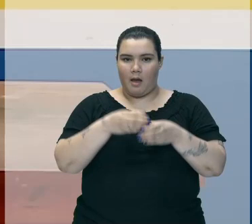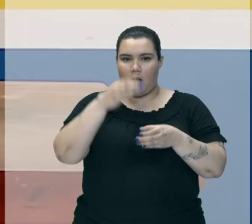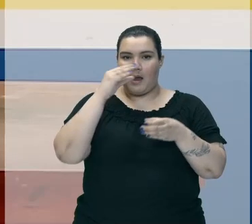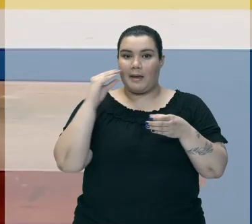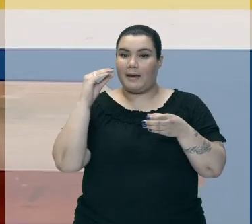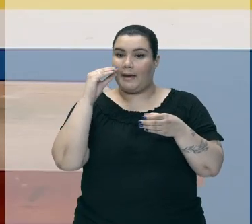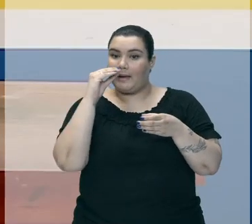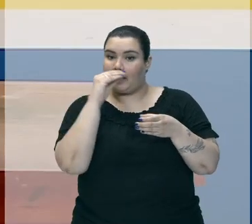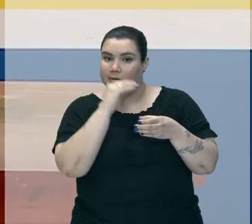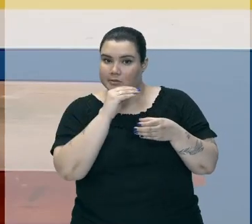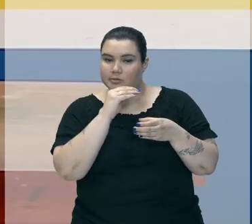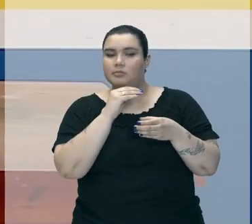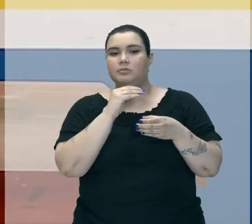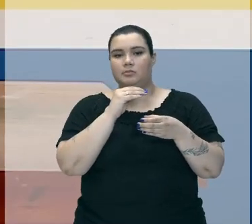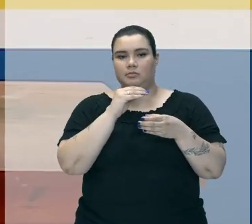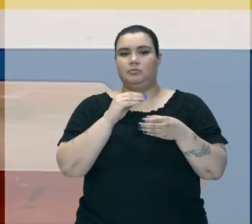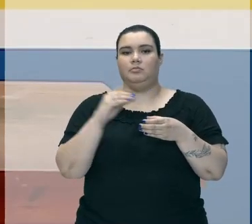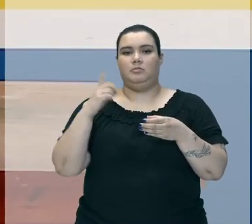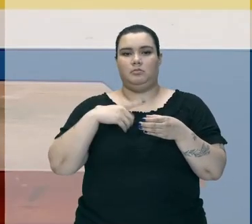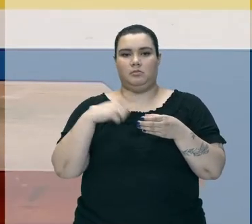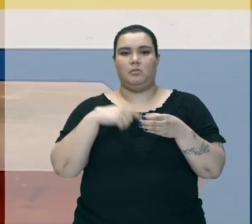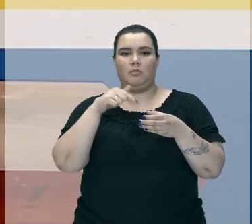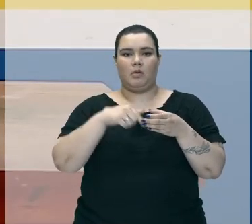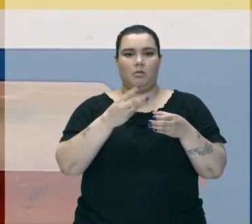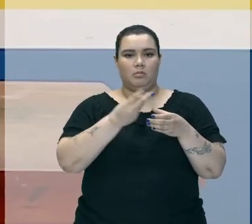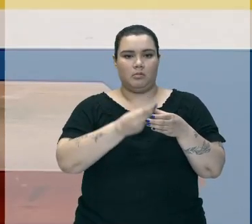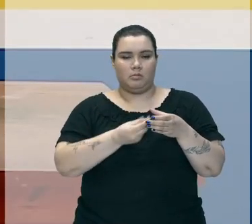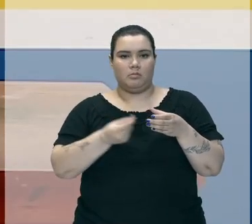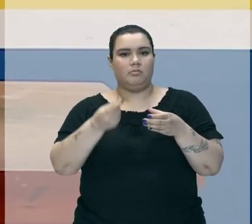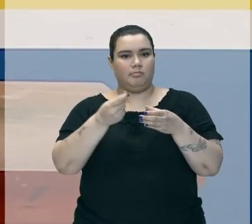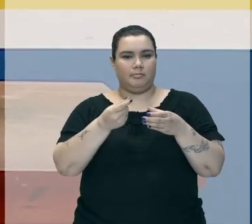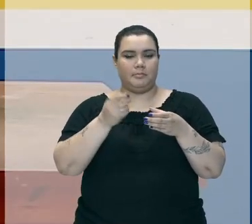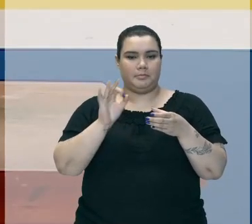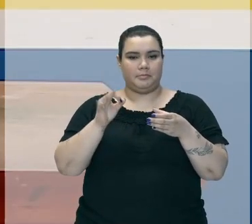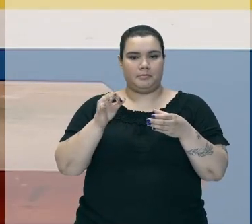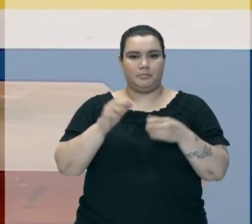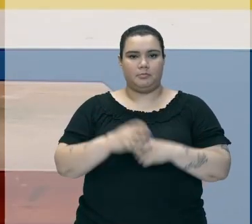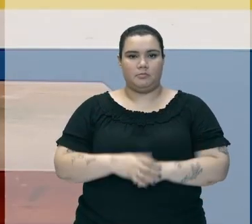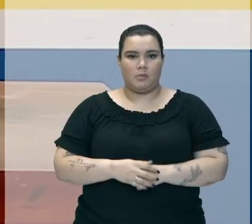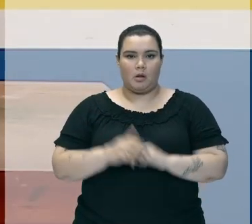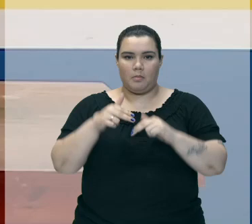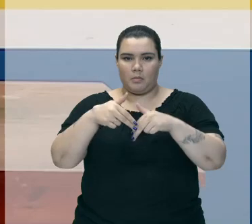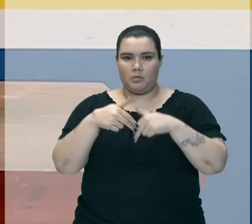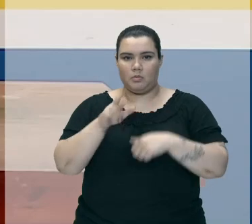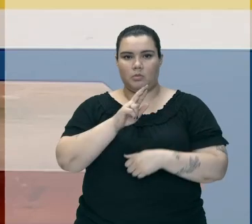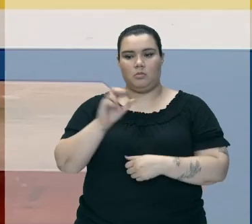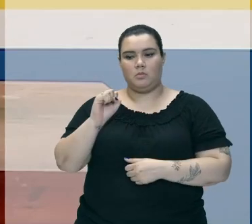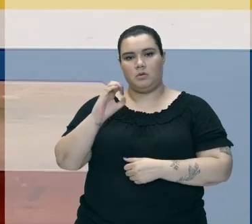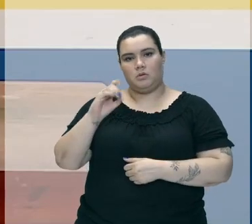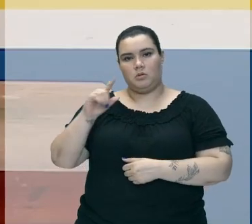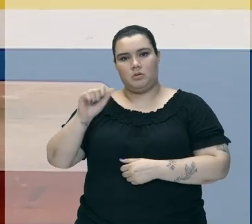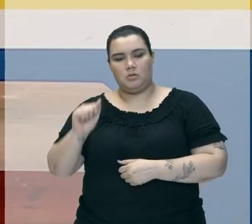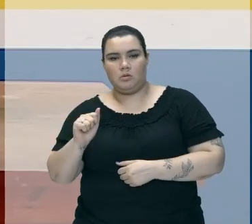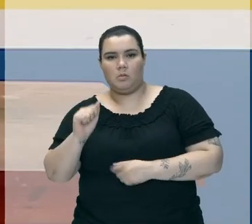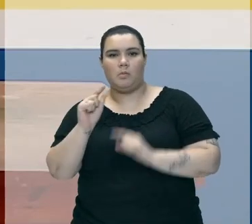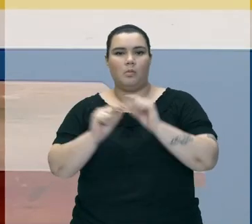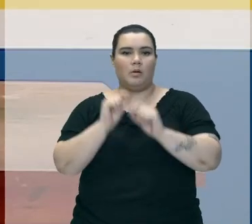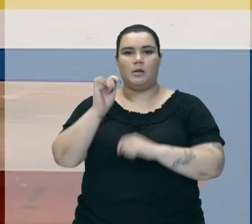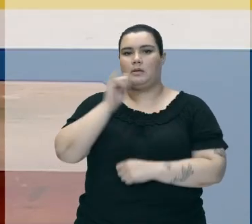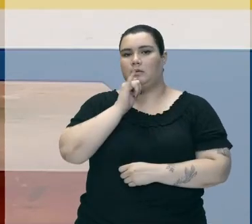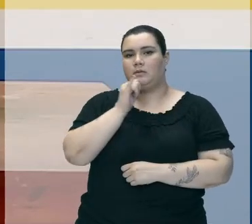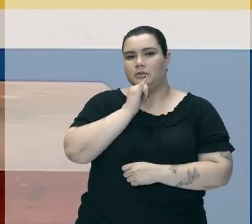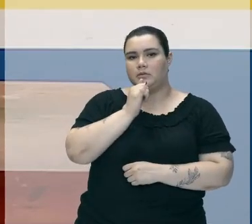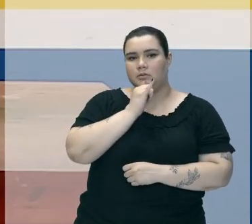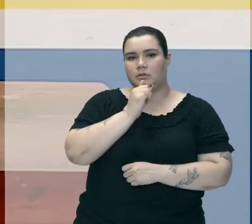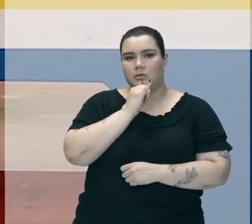Se tiver Alguma Substância Orgânica Aqui Vai Acabar Entrar Em Decomposição Por Isso Que A Soda Cáutica É Usado Para Desentupir